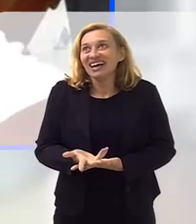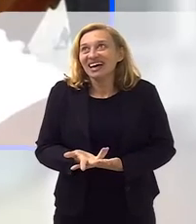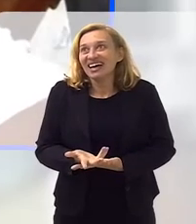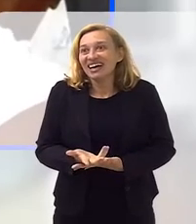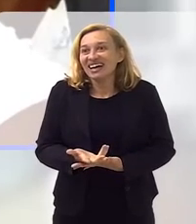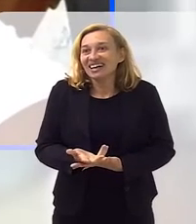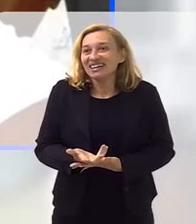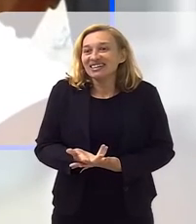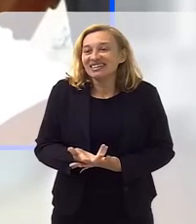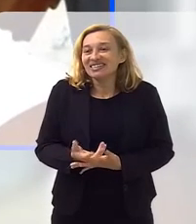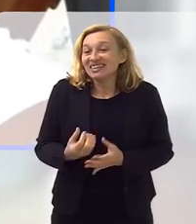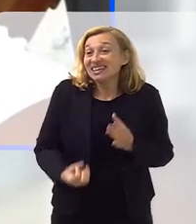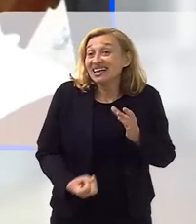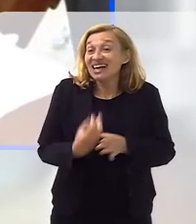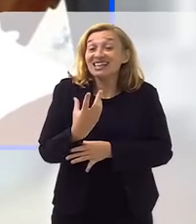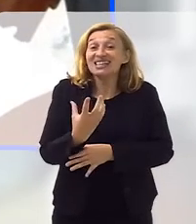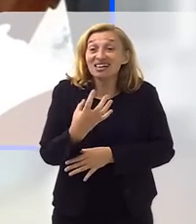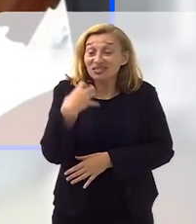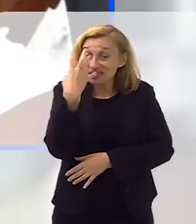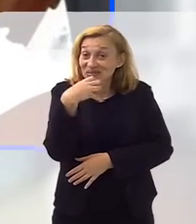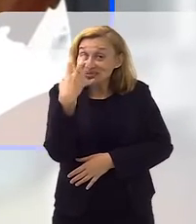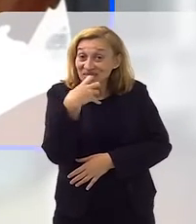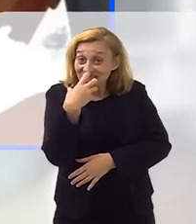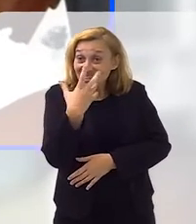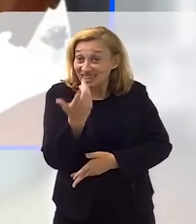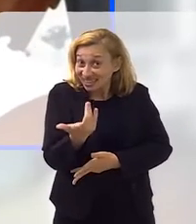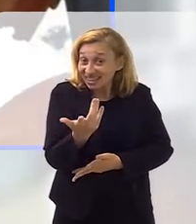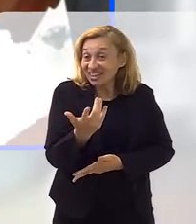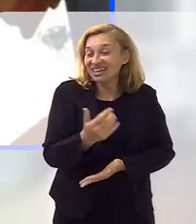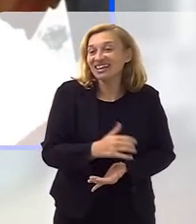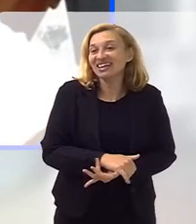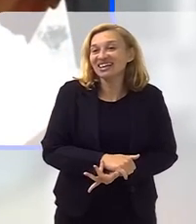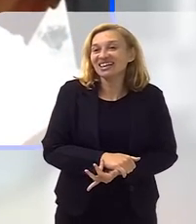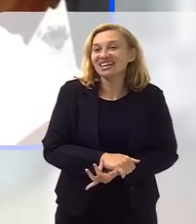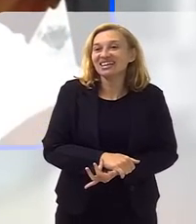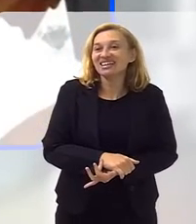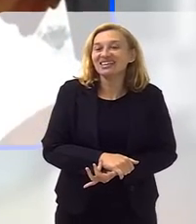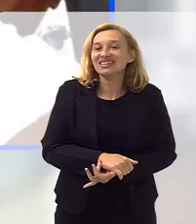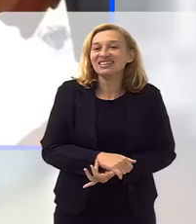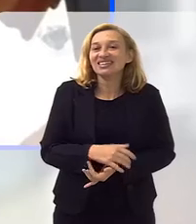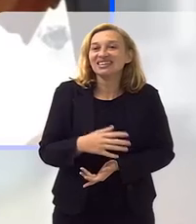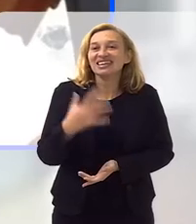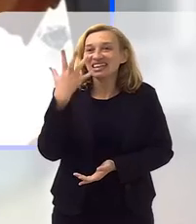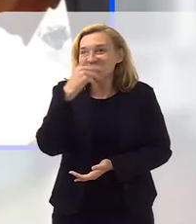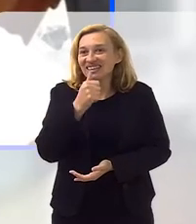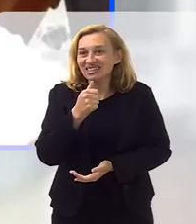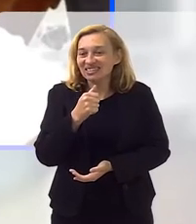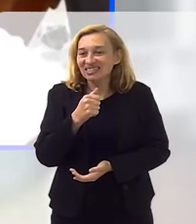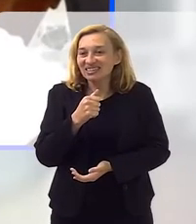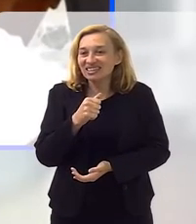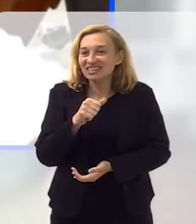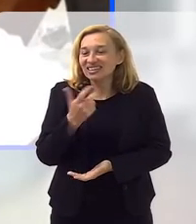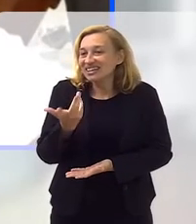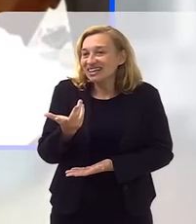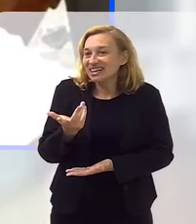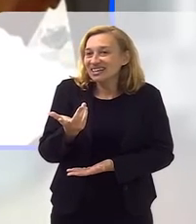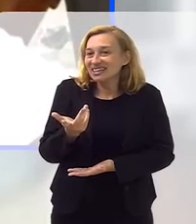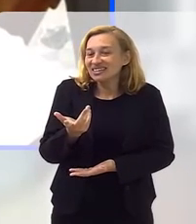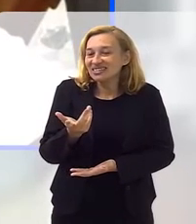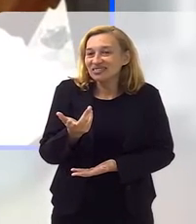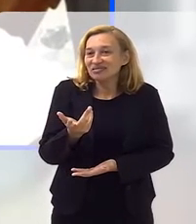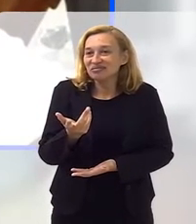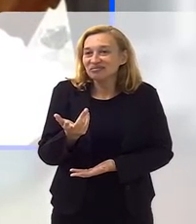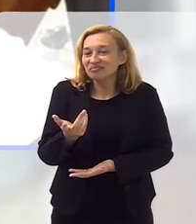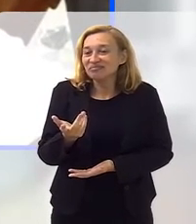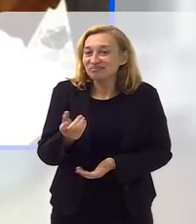surgiu uma composição, era um Thier Sangue, aquele bem bonito, e surgiu essa